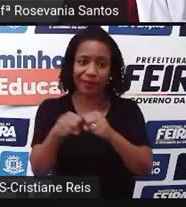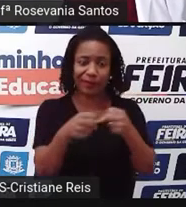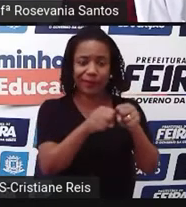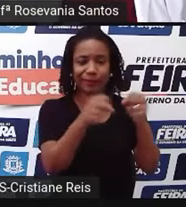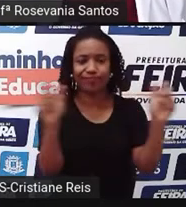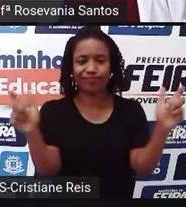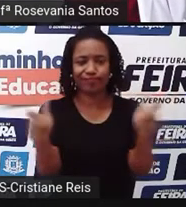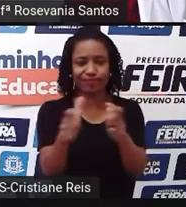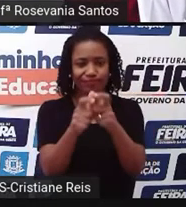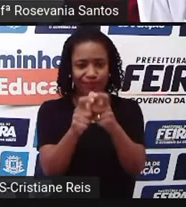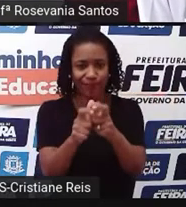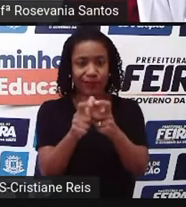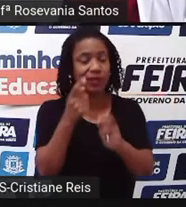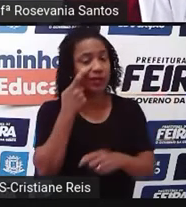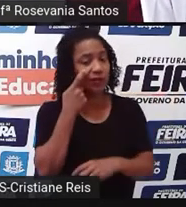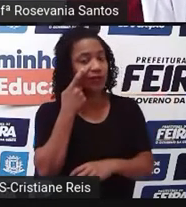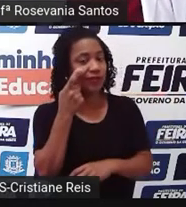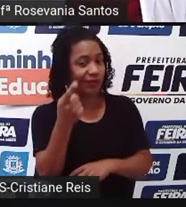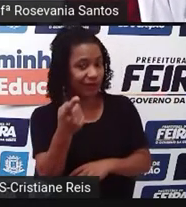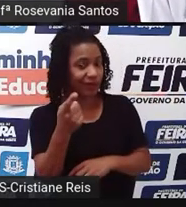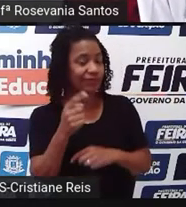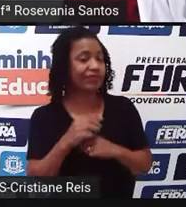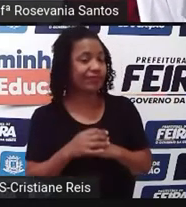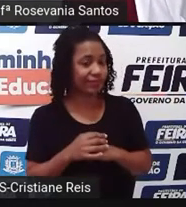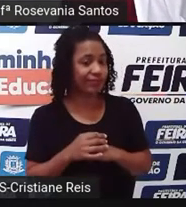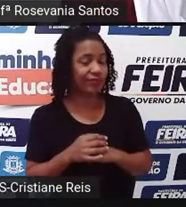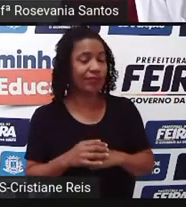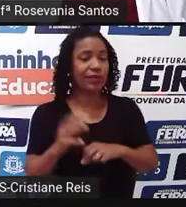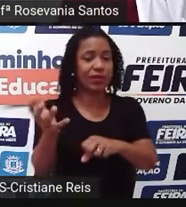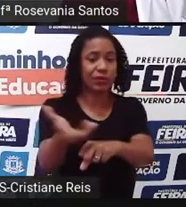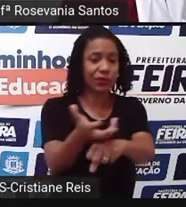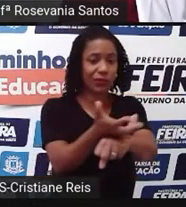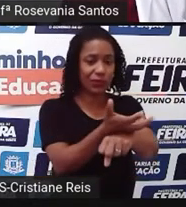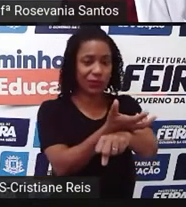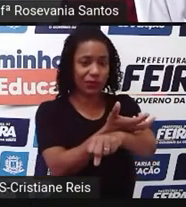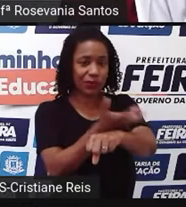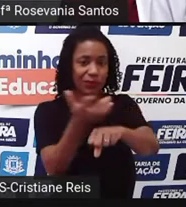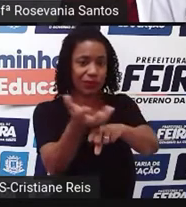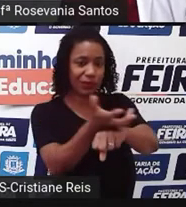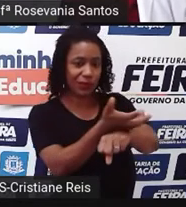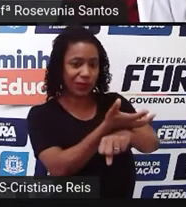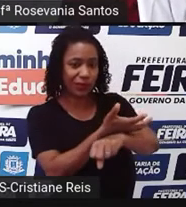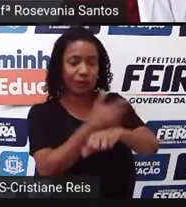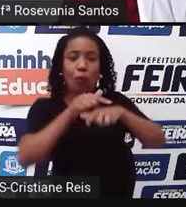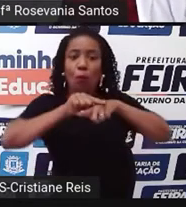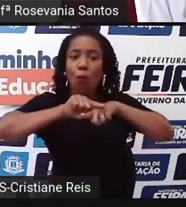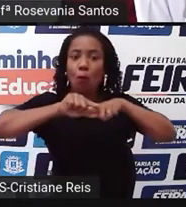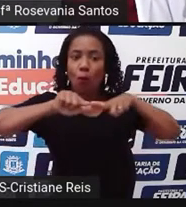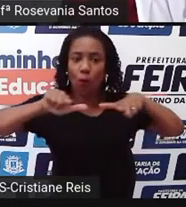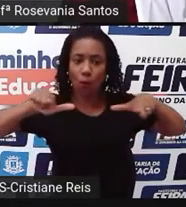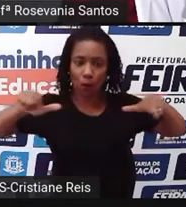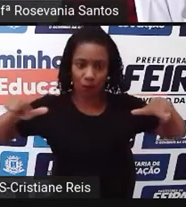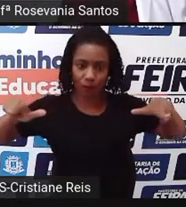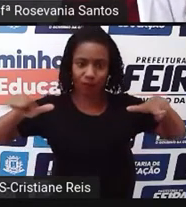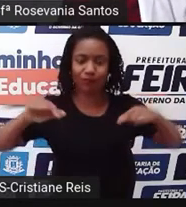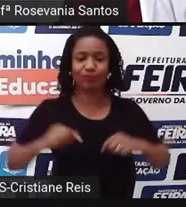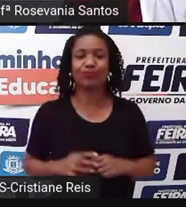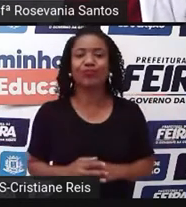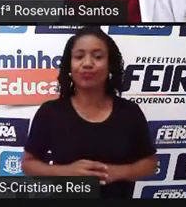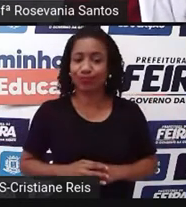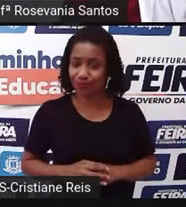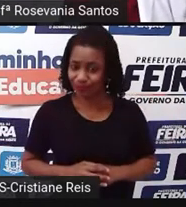coberturas vegetais provocadas pelas constantes intervenções humanas. A principal intervenção humana